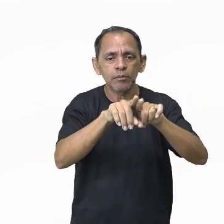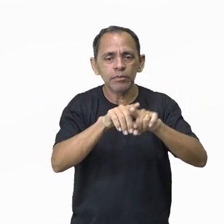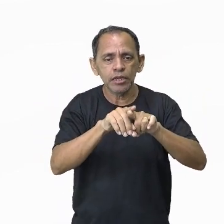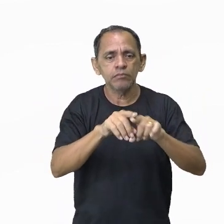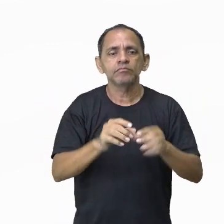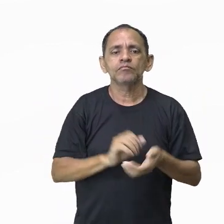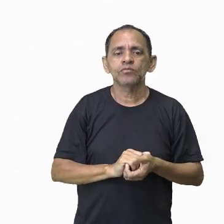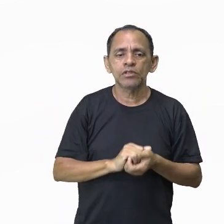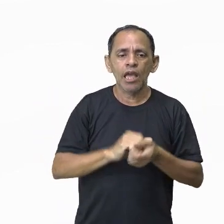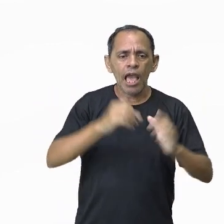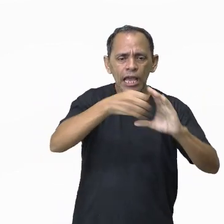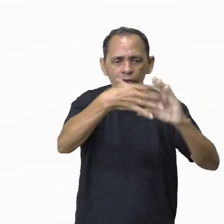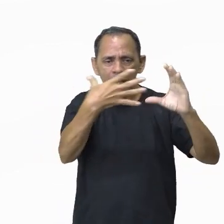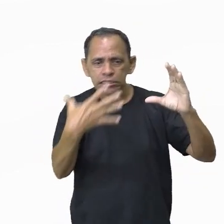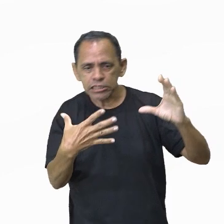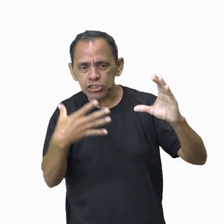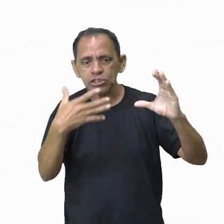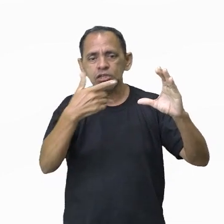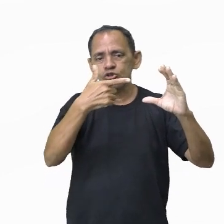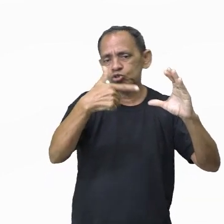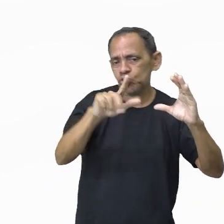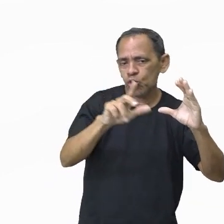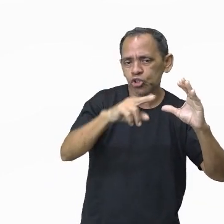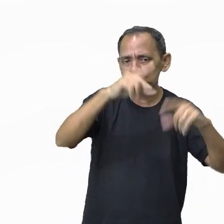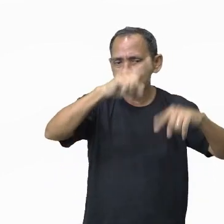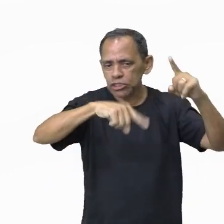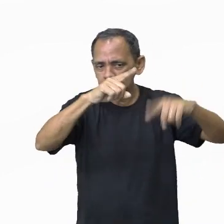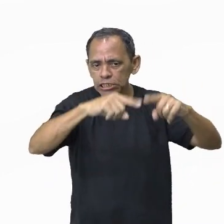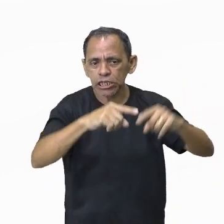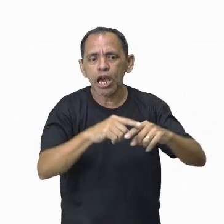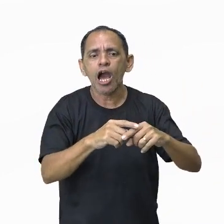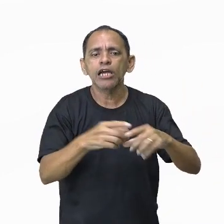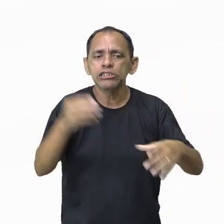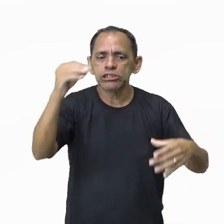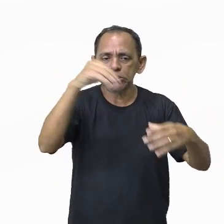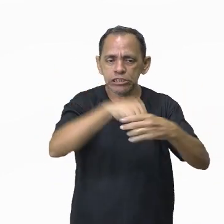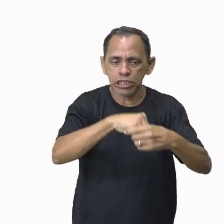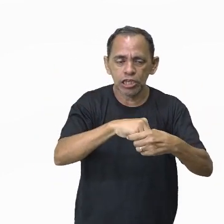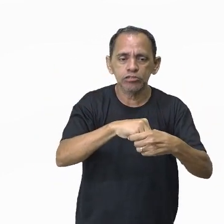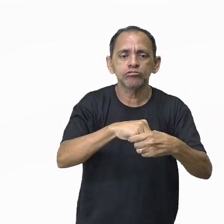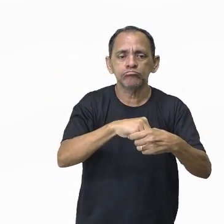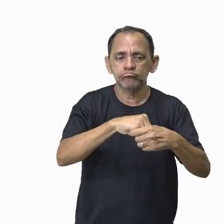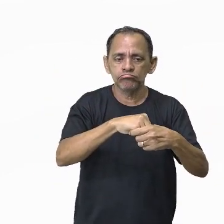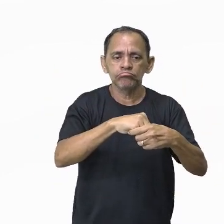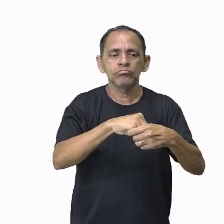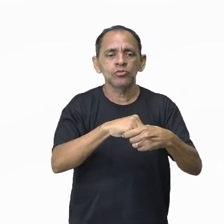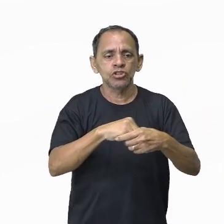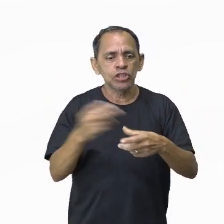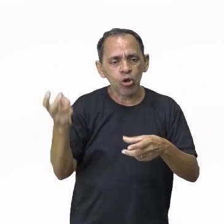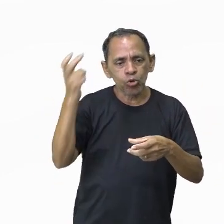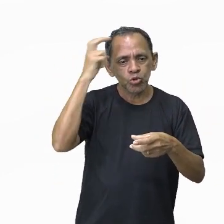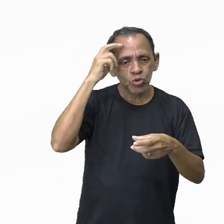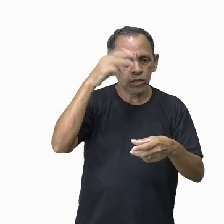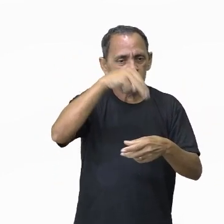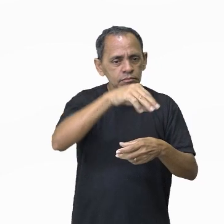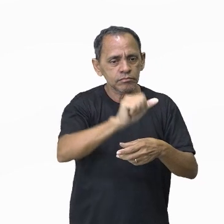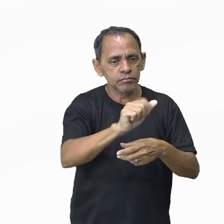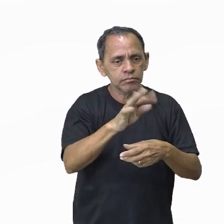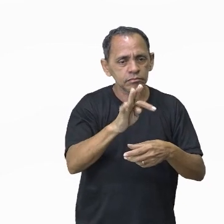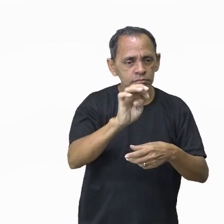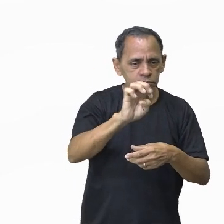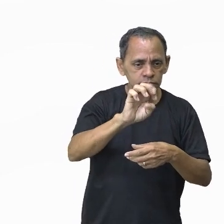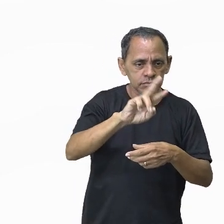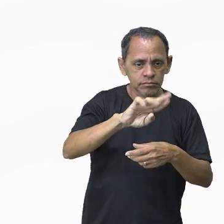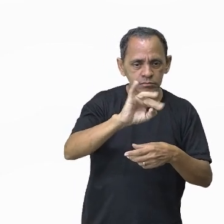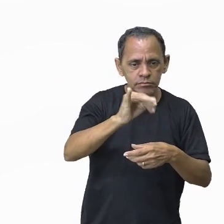roupas e utensílios, tá bom? Eles fazem parte aí da cultura material, é algo palpável. E a gente vai ter